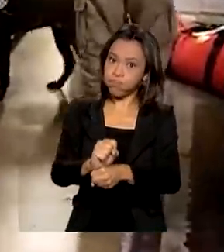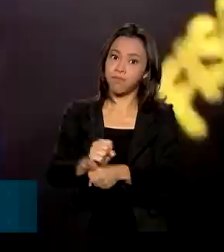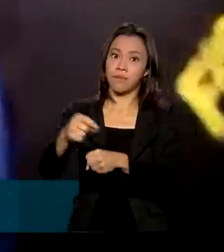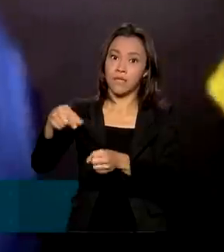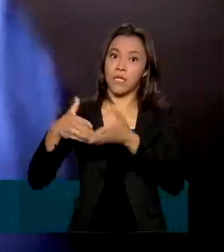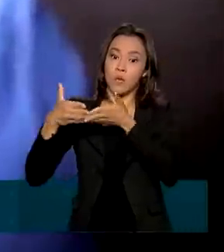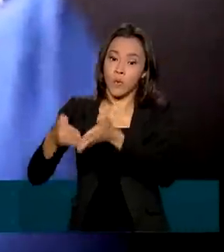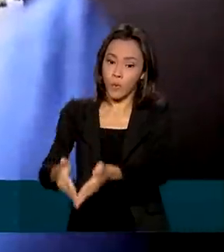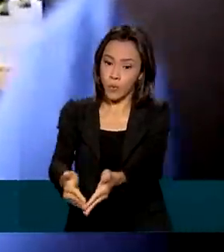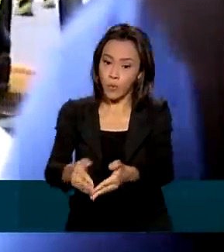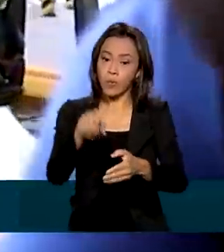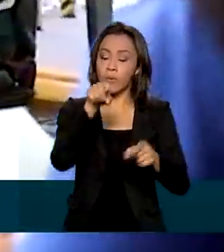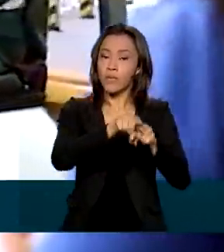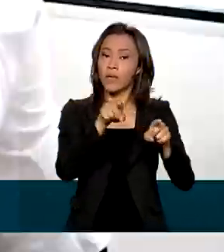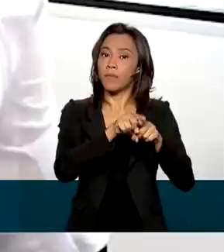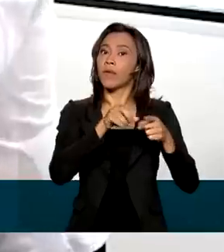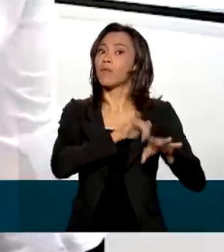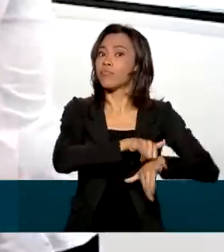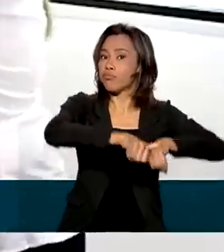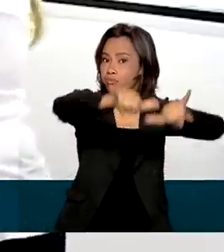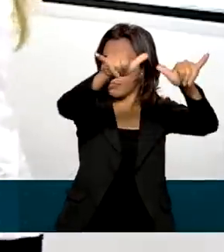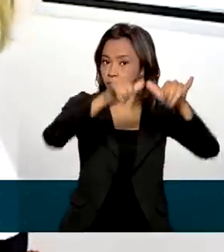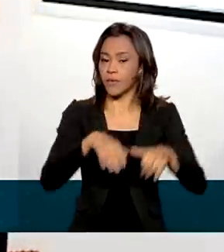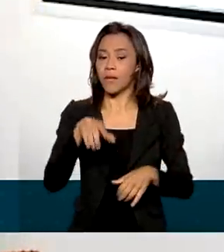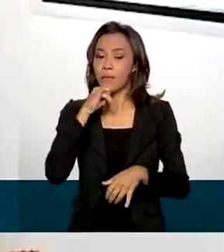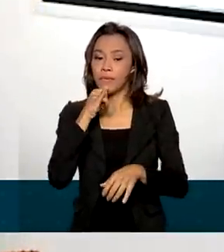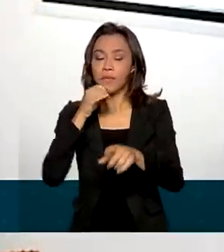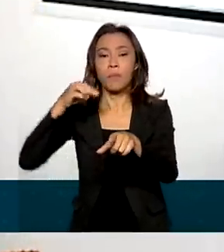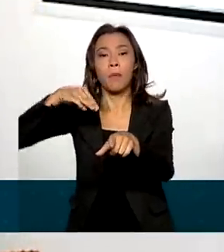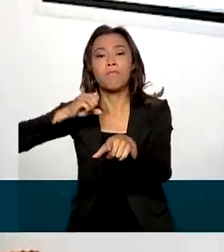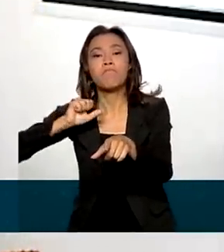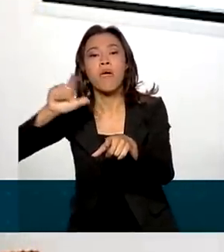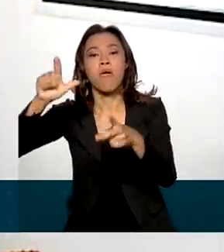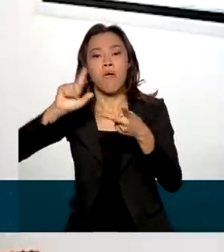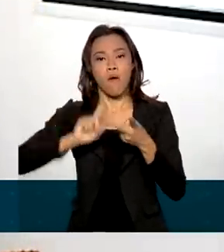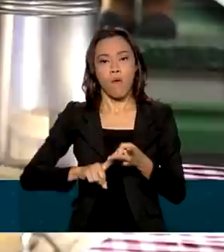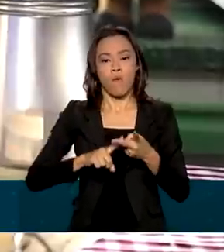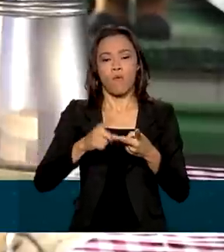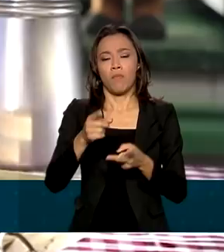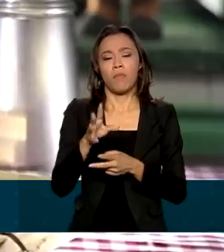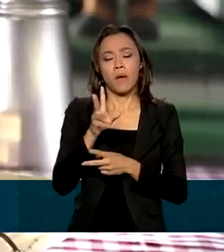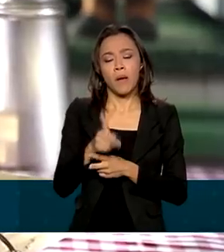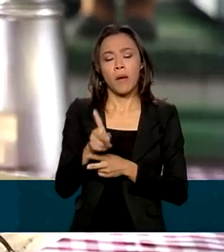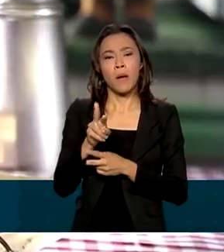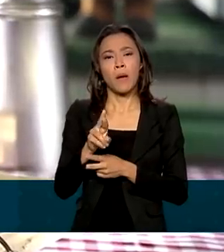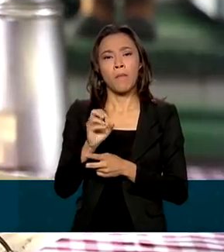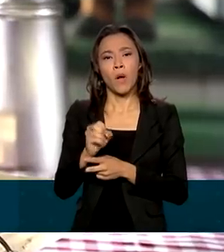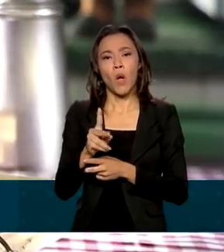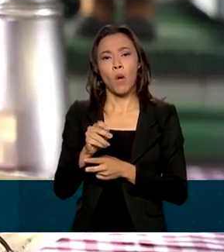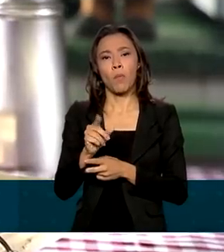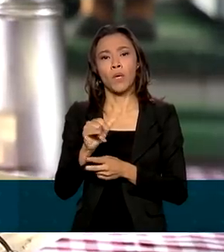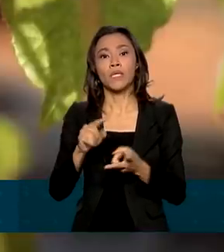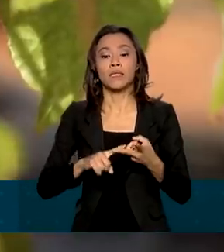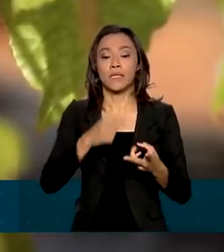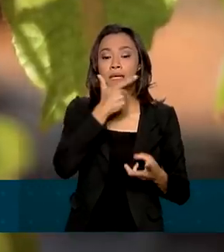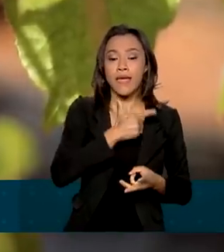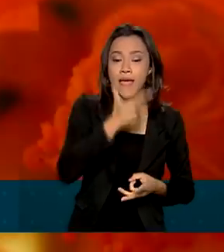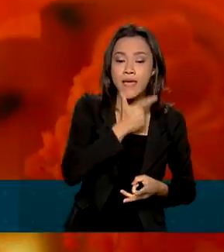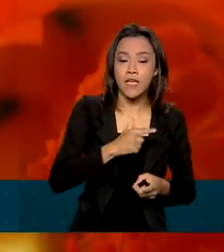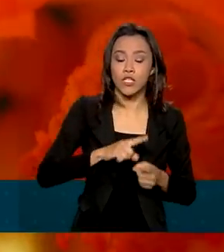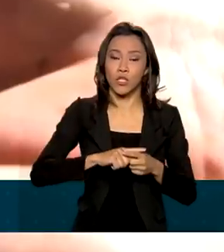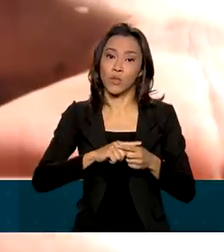aeroportos e postos de fronteira. Produtos como mel, cera e própolis, além de queijos, bacalhau,